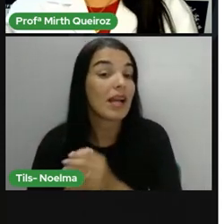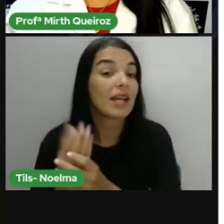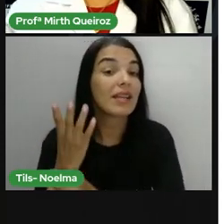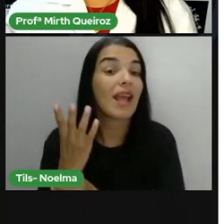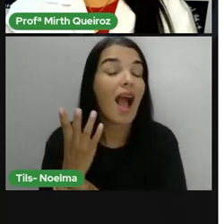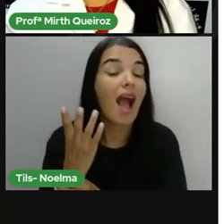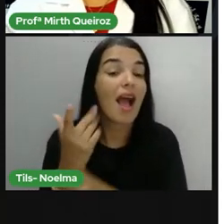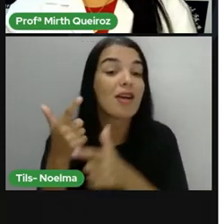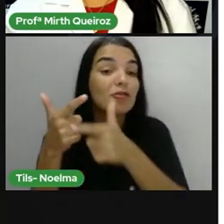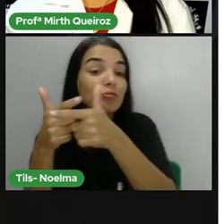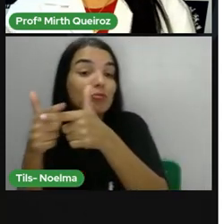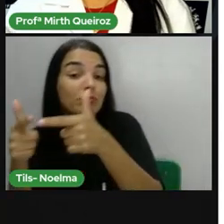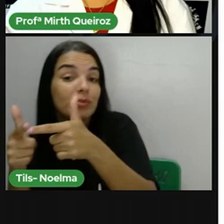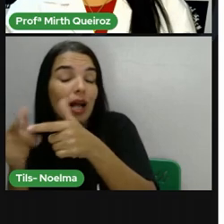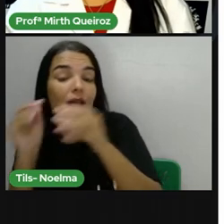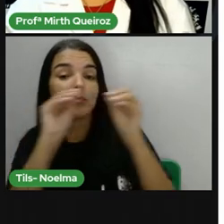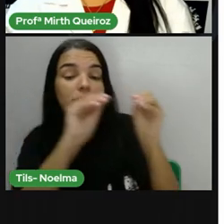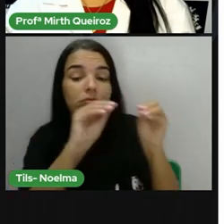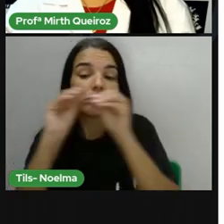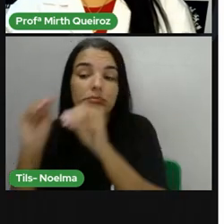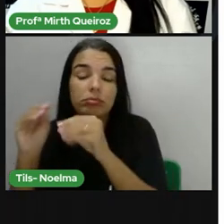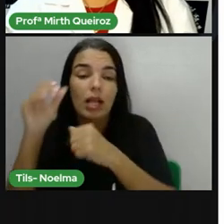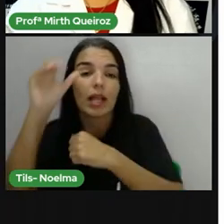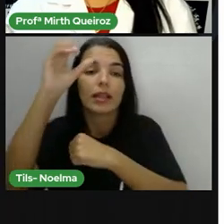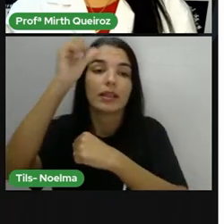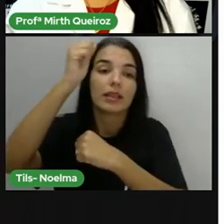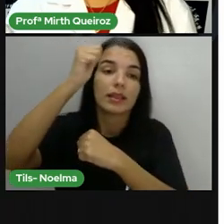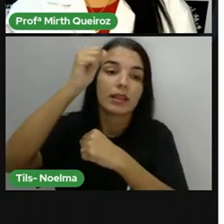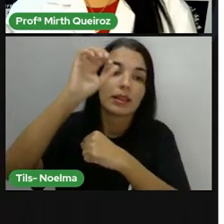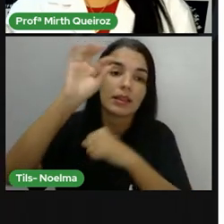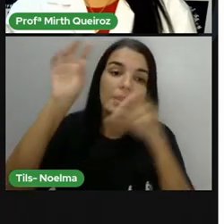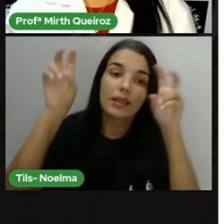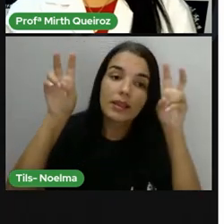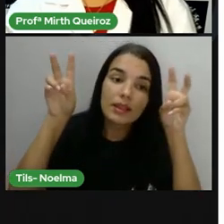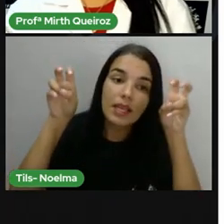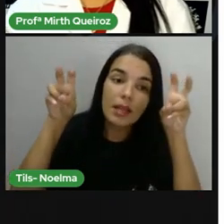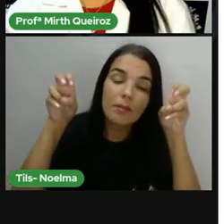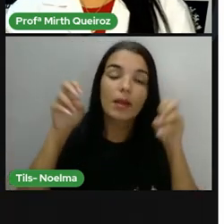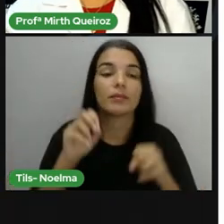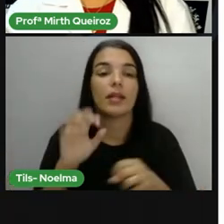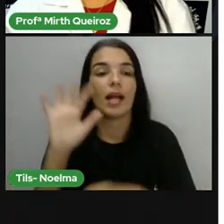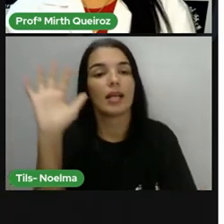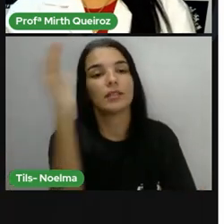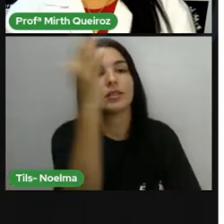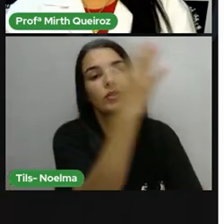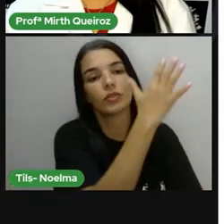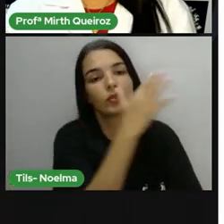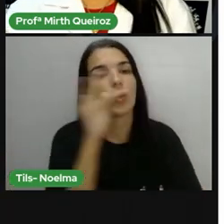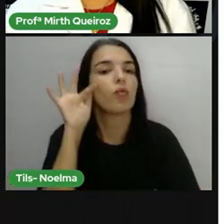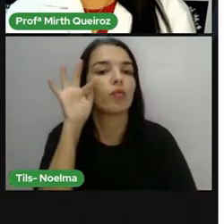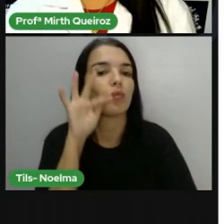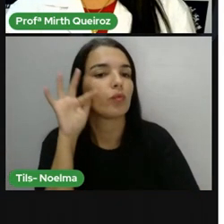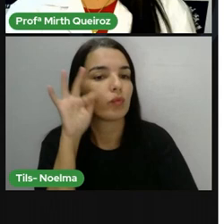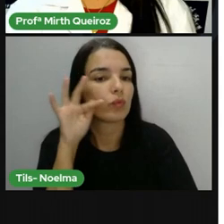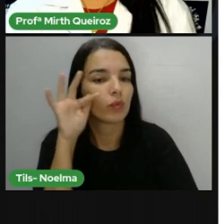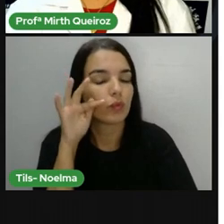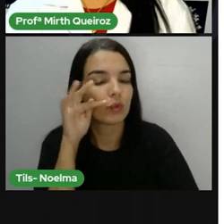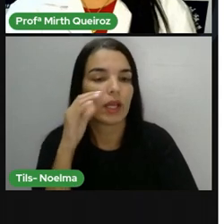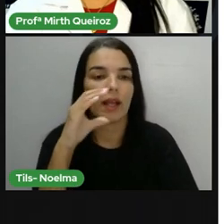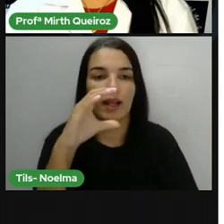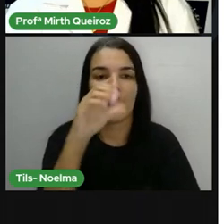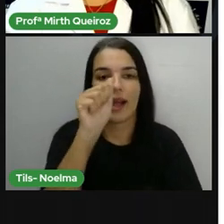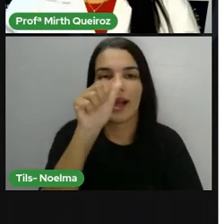problemas a partir do que a gente estudou hoje, que foi o quê? Sobre as frutas, né? As frutas da